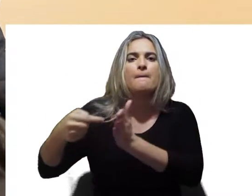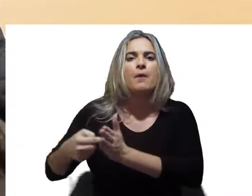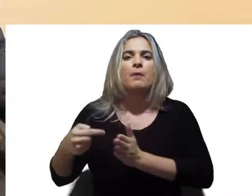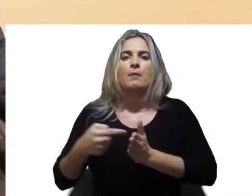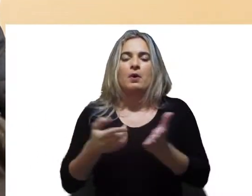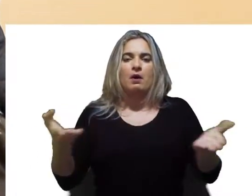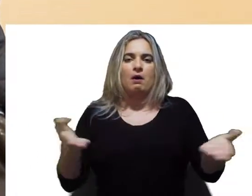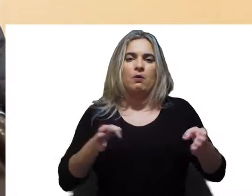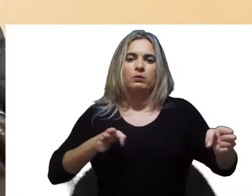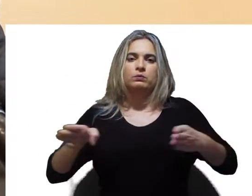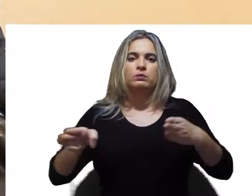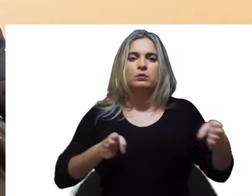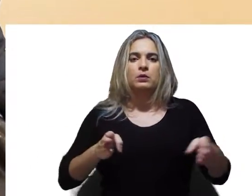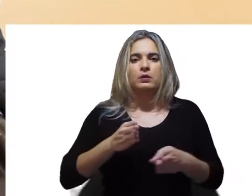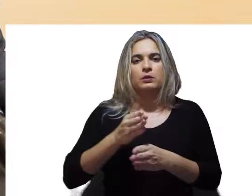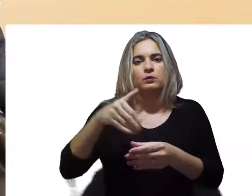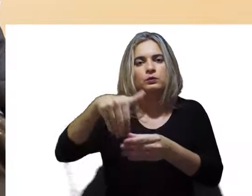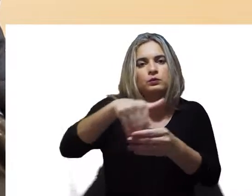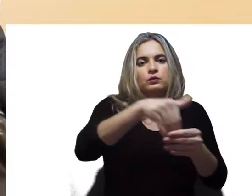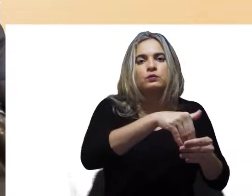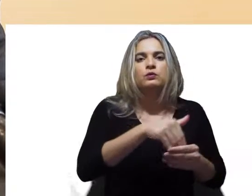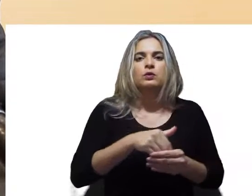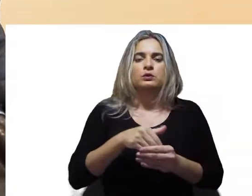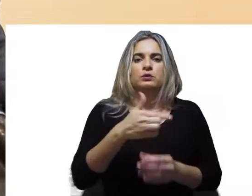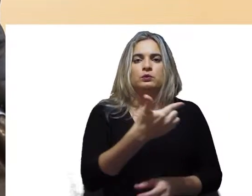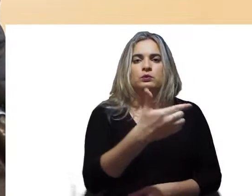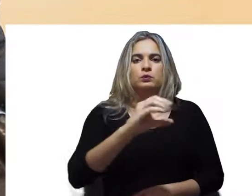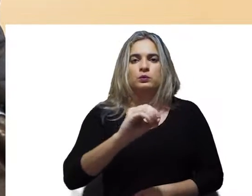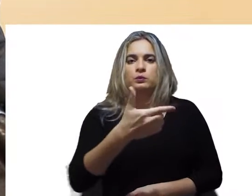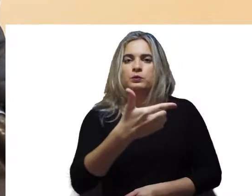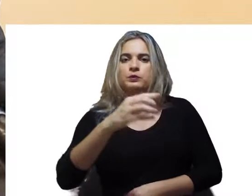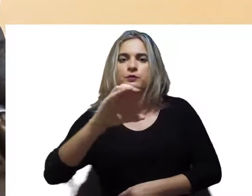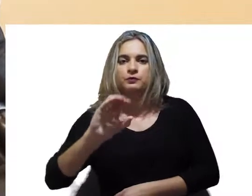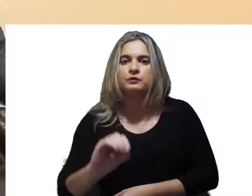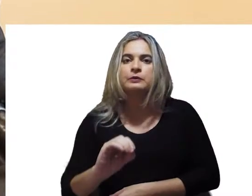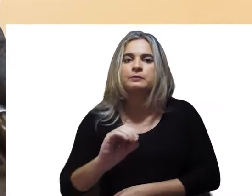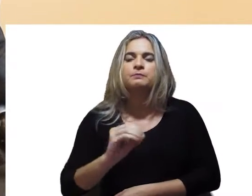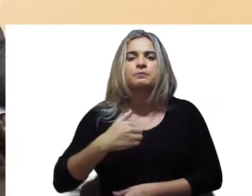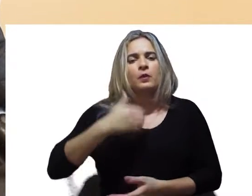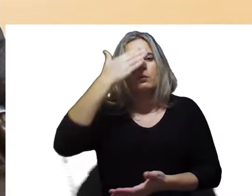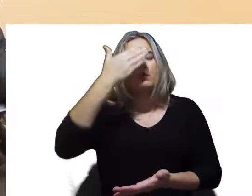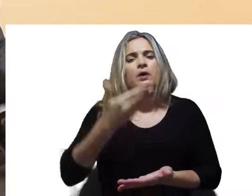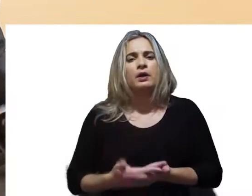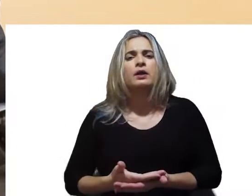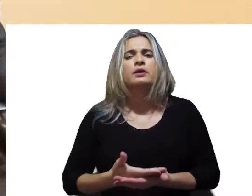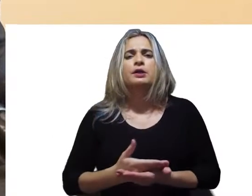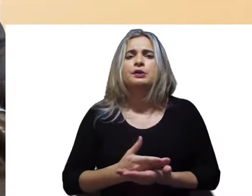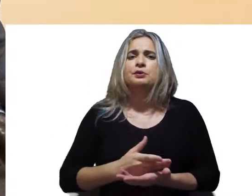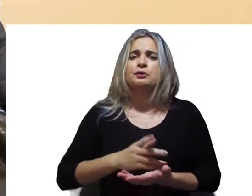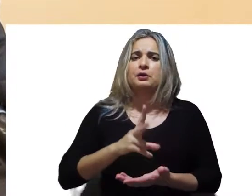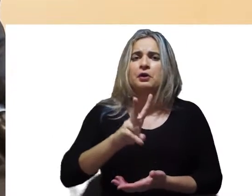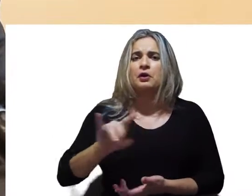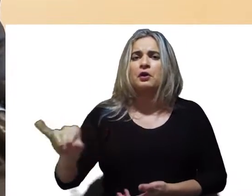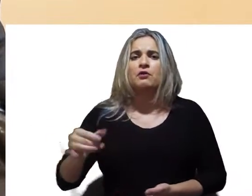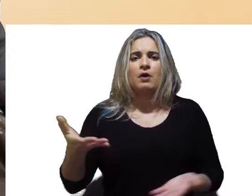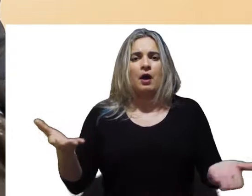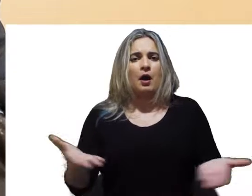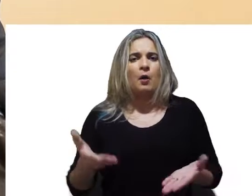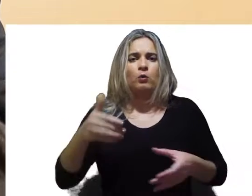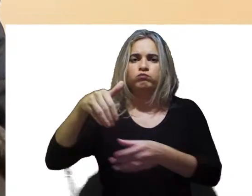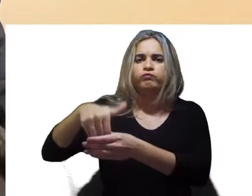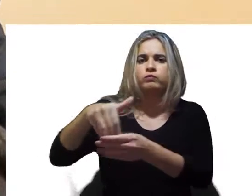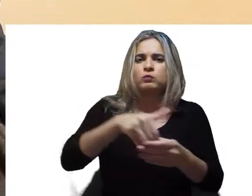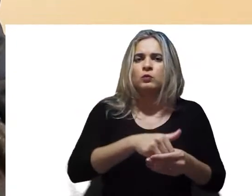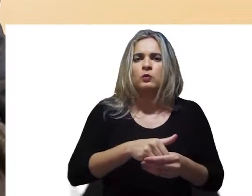aumentado nestas eleições atuais. Eu acredito que nós vamos ter um pleito